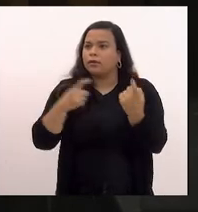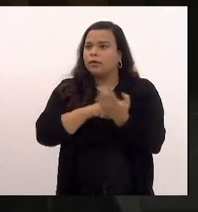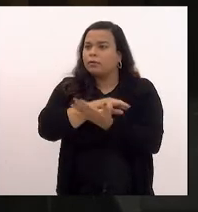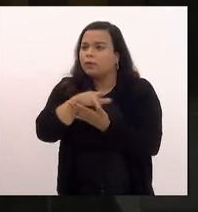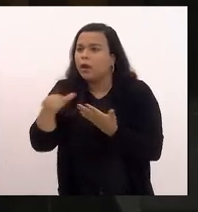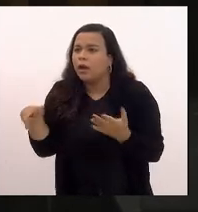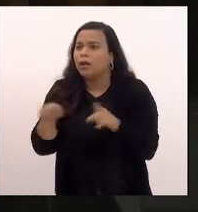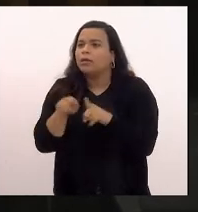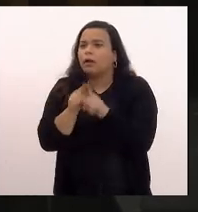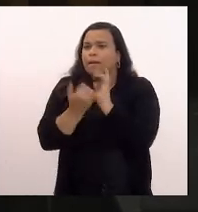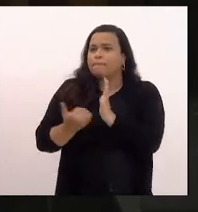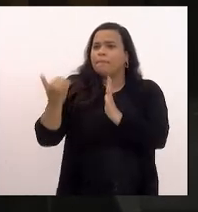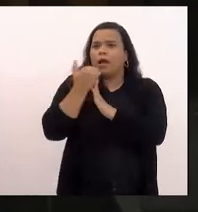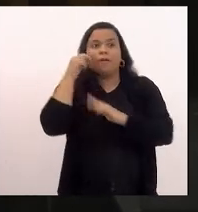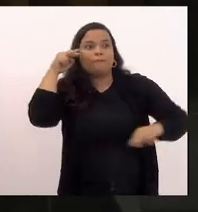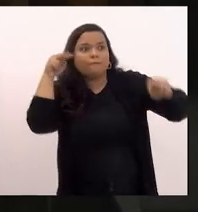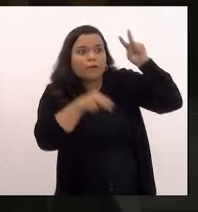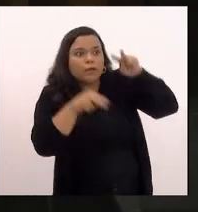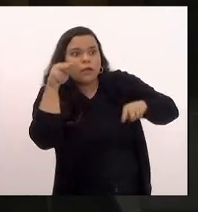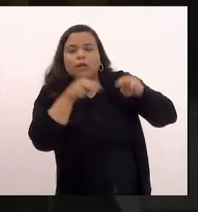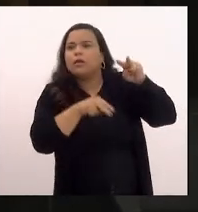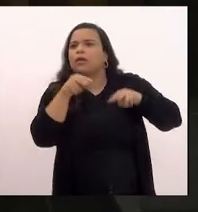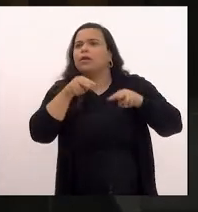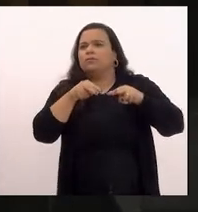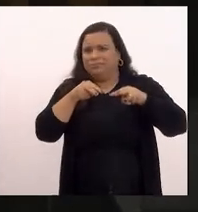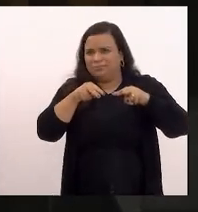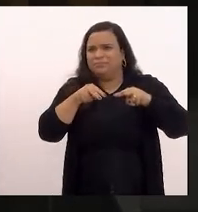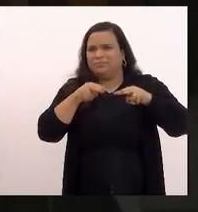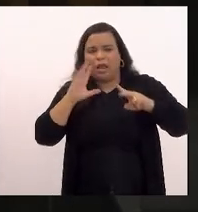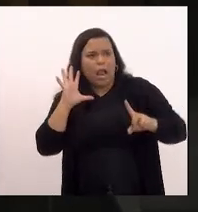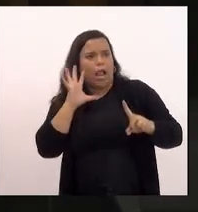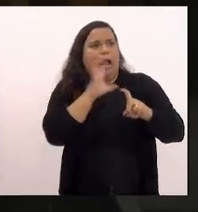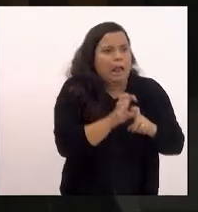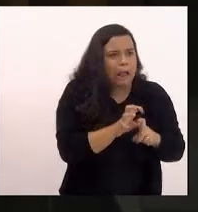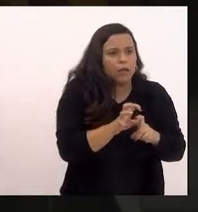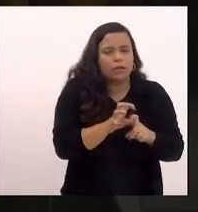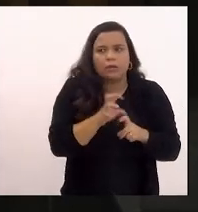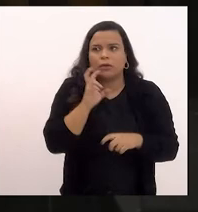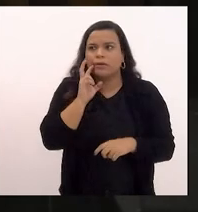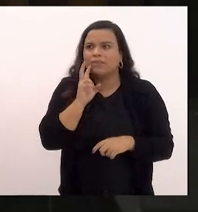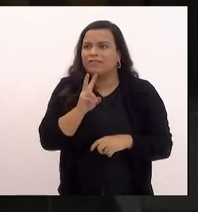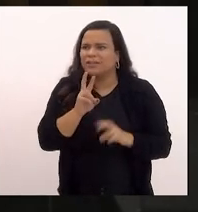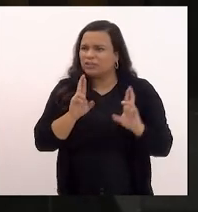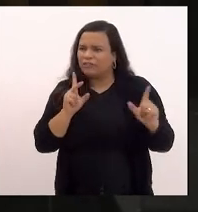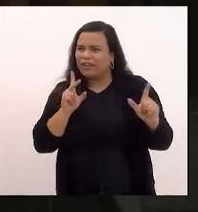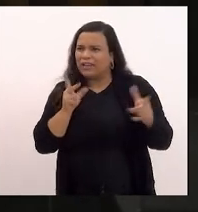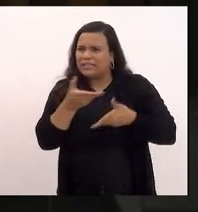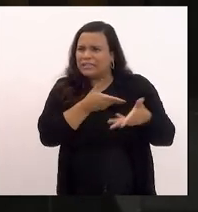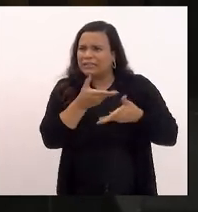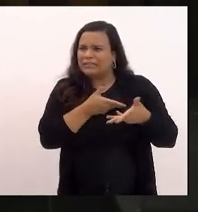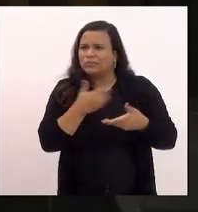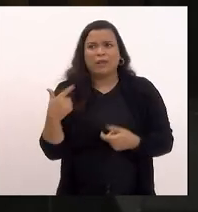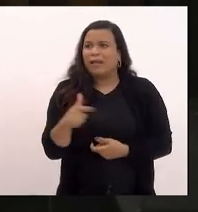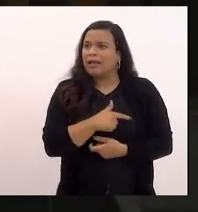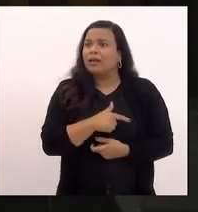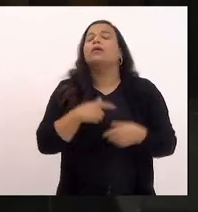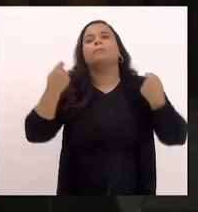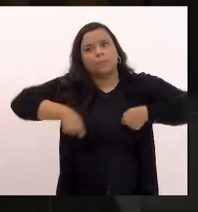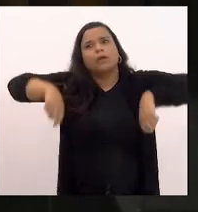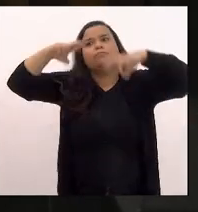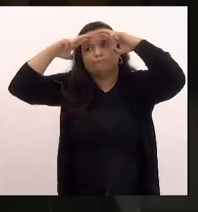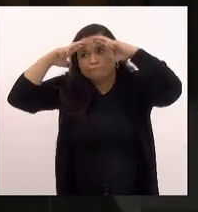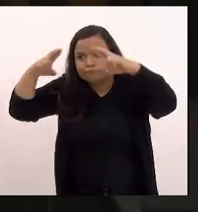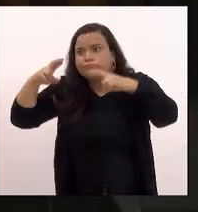veem nesse tipo de agressividade uma forma de lidar com as diferenças não respeitemos e convivamos com a